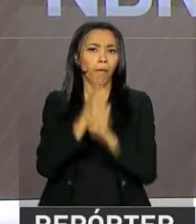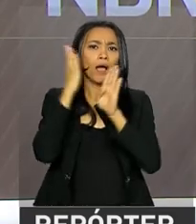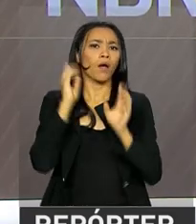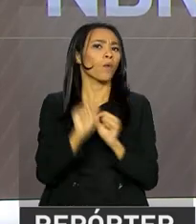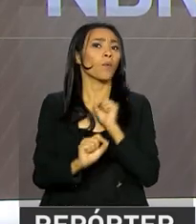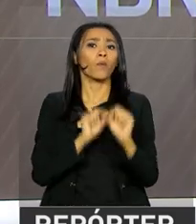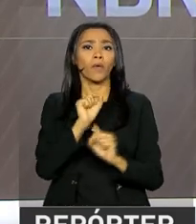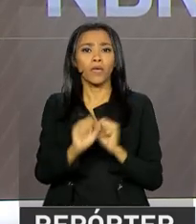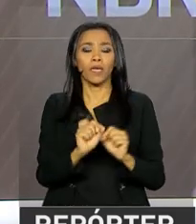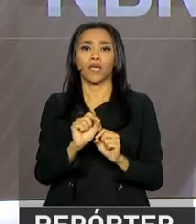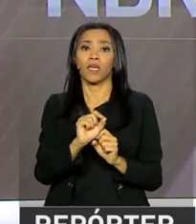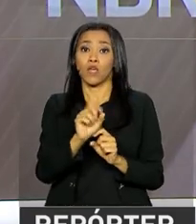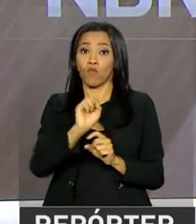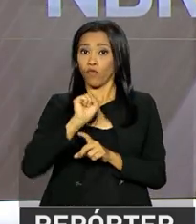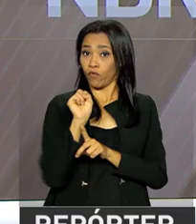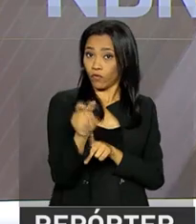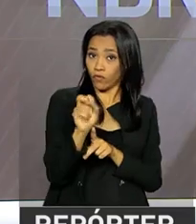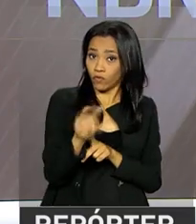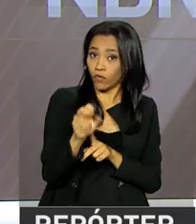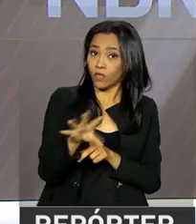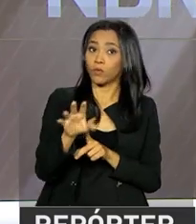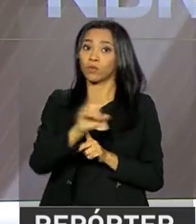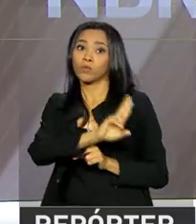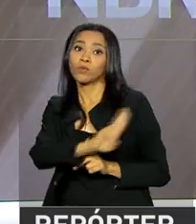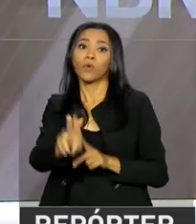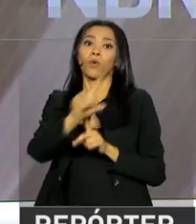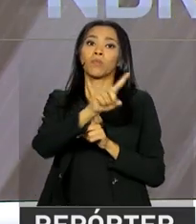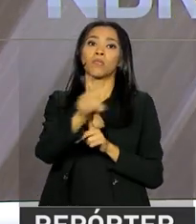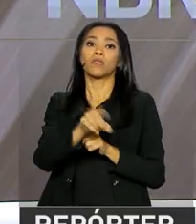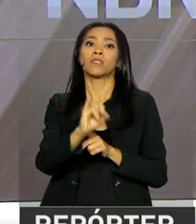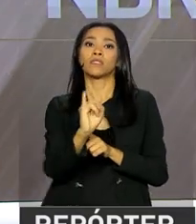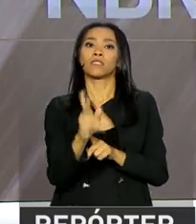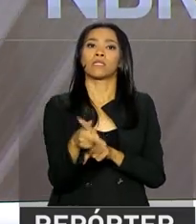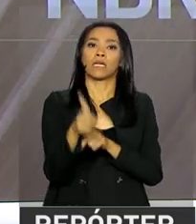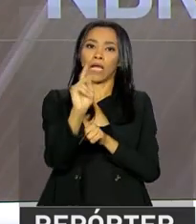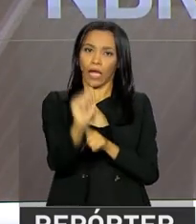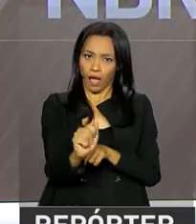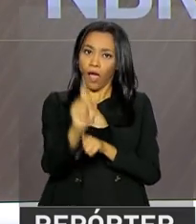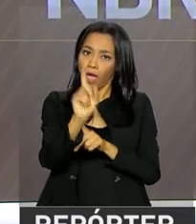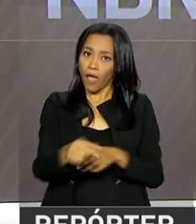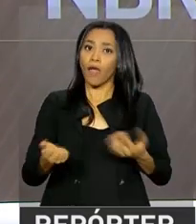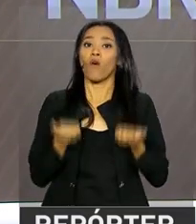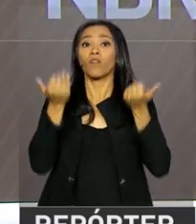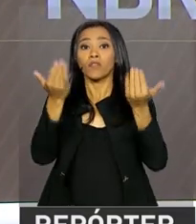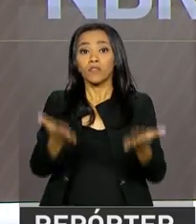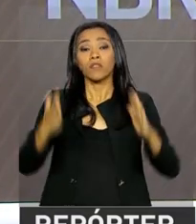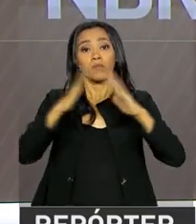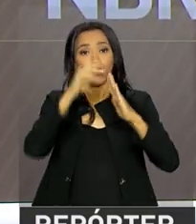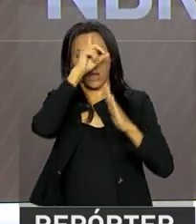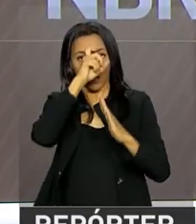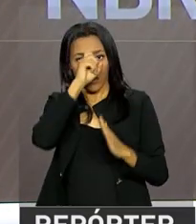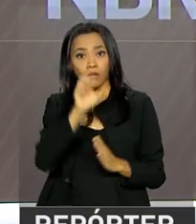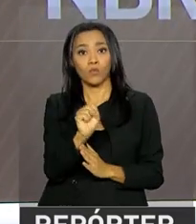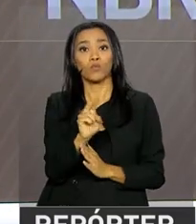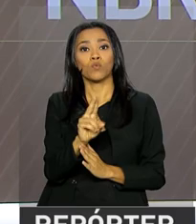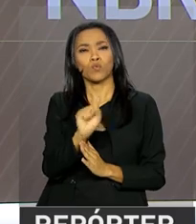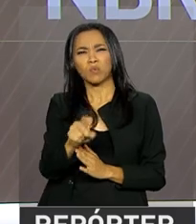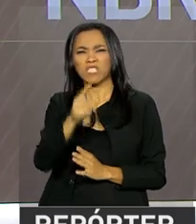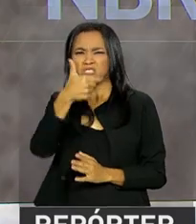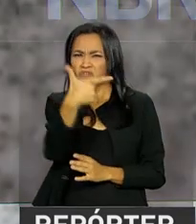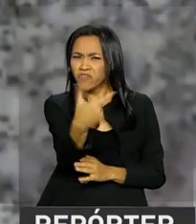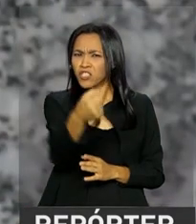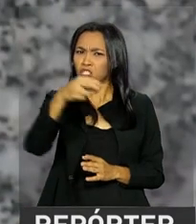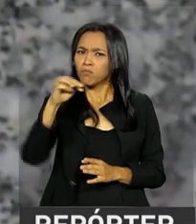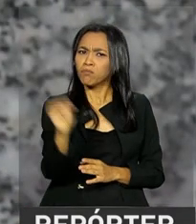Zika vírus vão ser oferecidos pelo SUS. De acordo com o Ministério da Saúde, a tecnologia confirma em 20 minutos